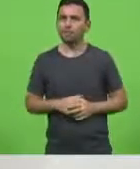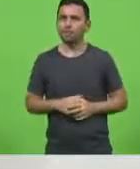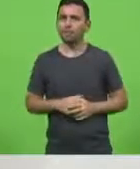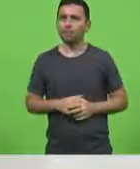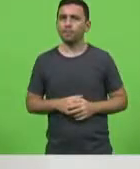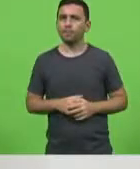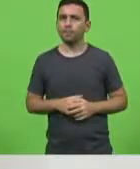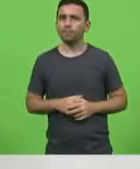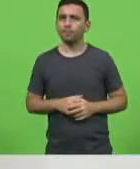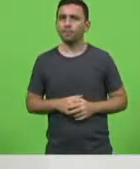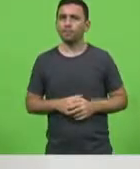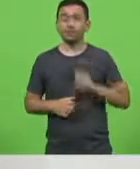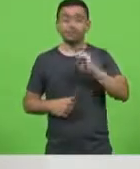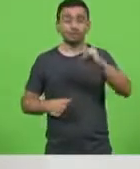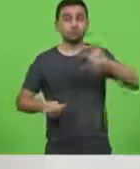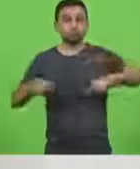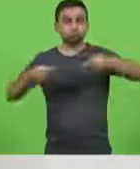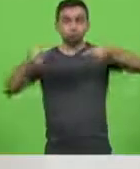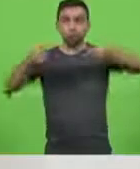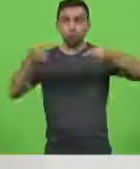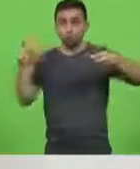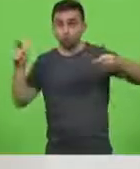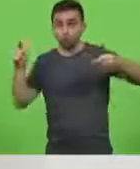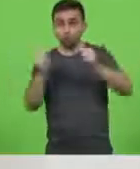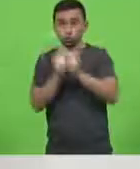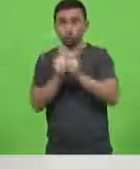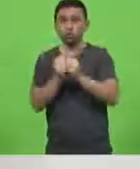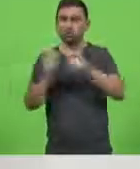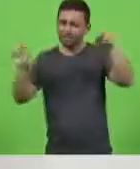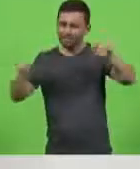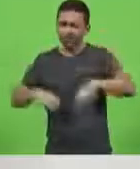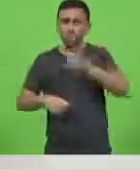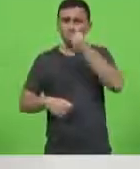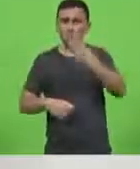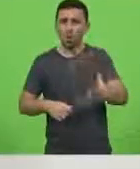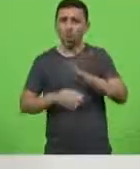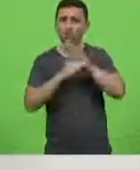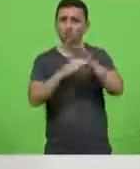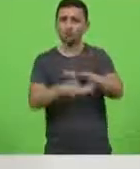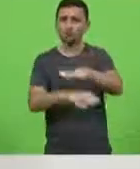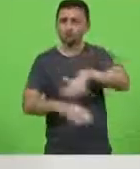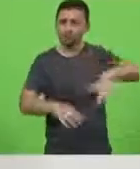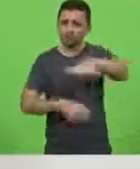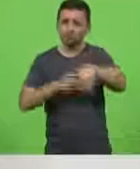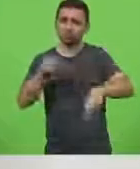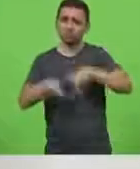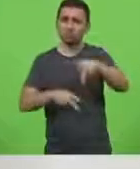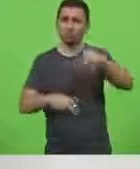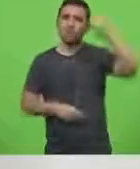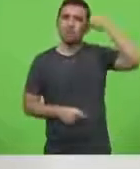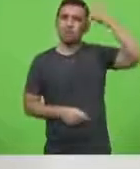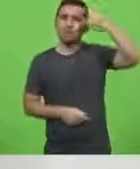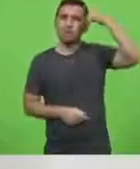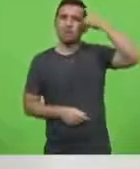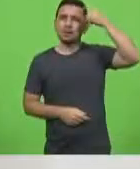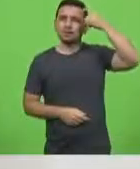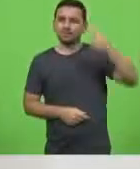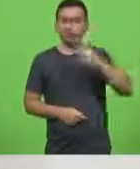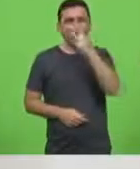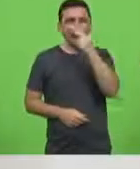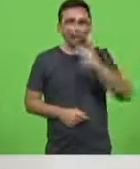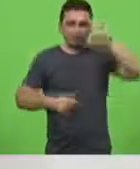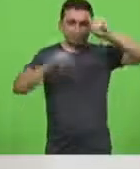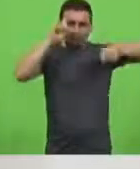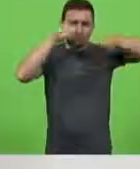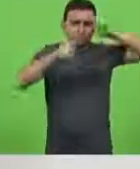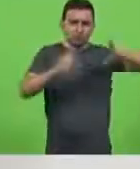trouxe benefícios isso não sou não sou eu é a economia que está falando agora esse pensamento de economia soviética de